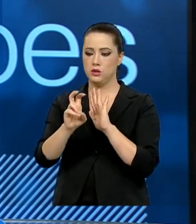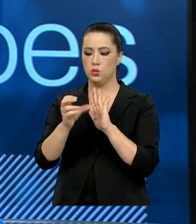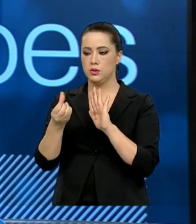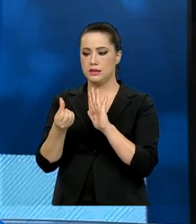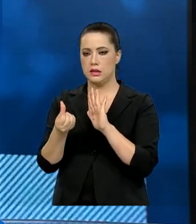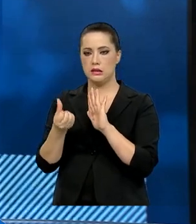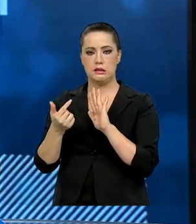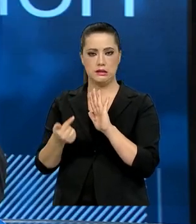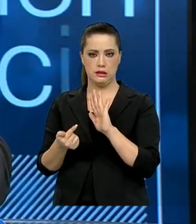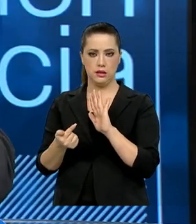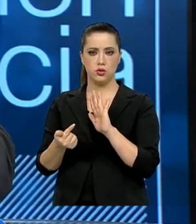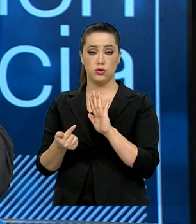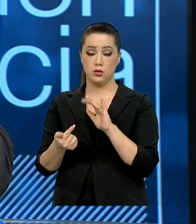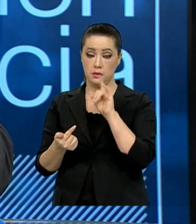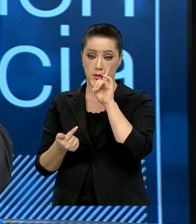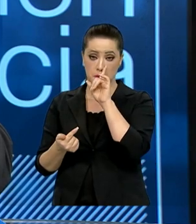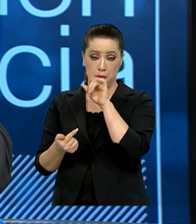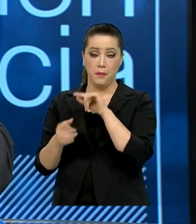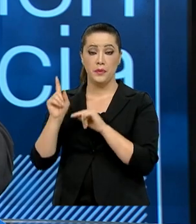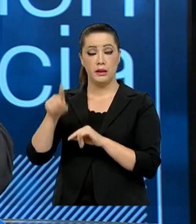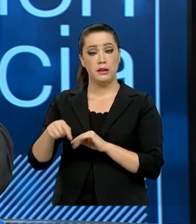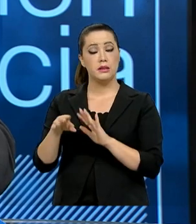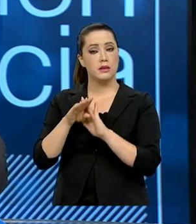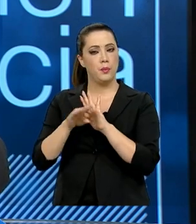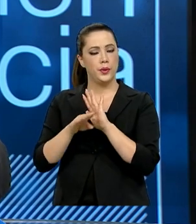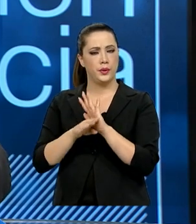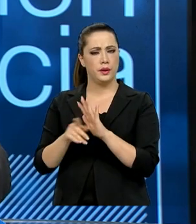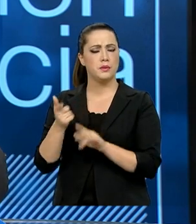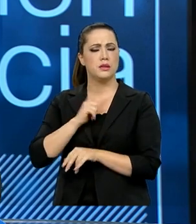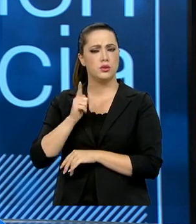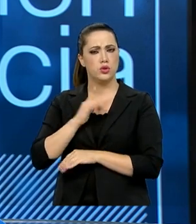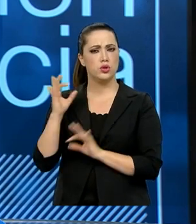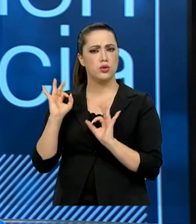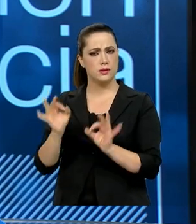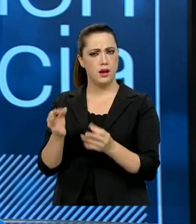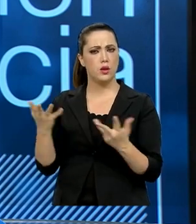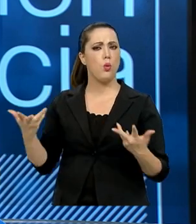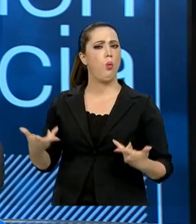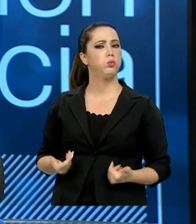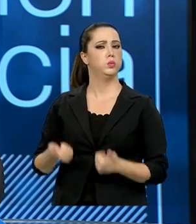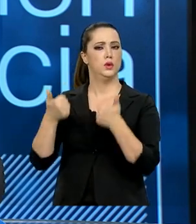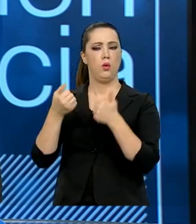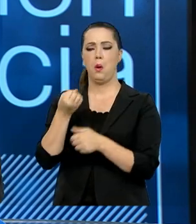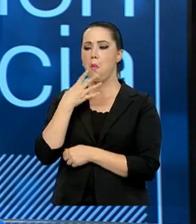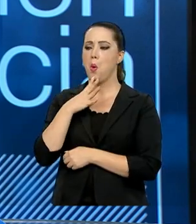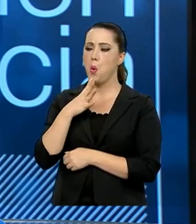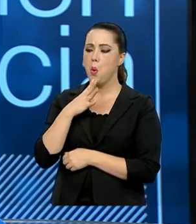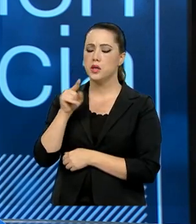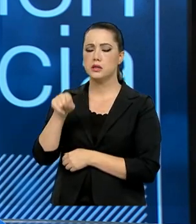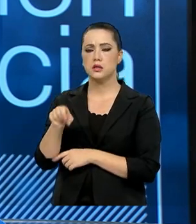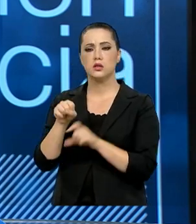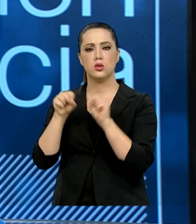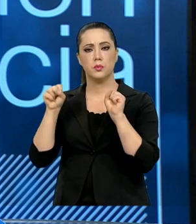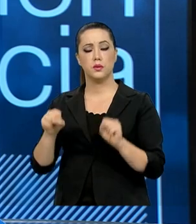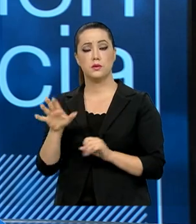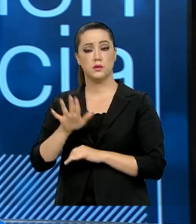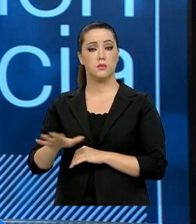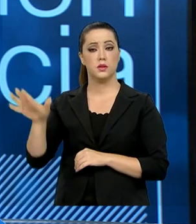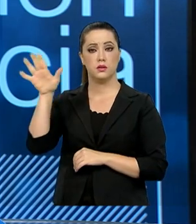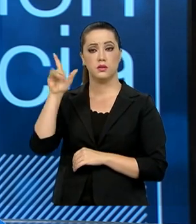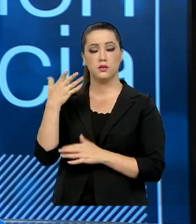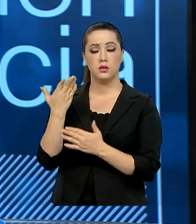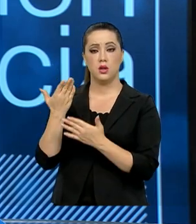consolidados, programas que tinham a qualidade já reconhecida pelo Sistema Nacional